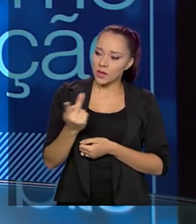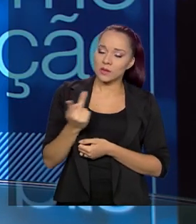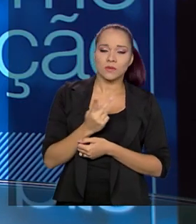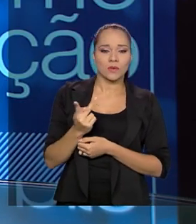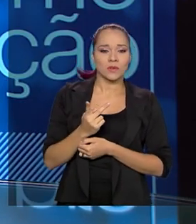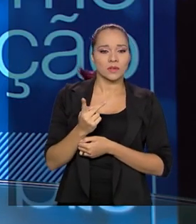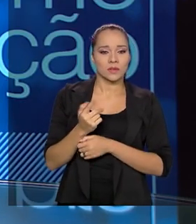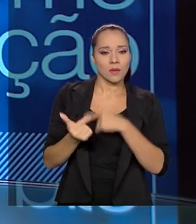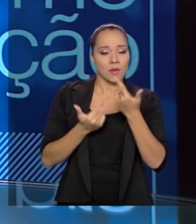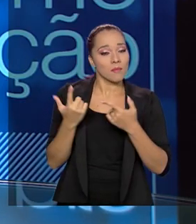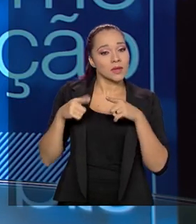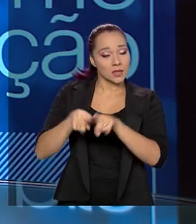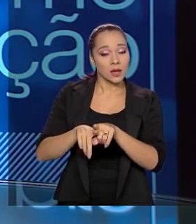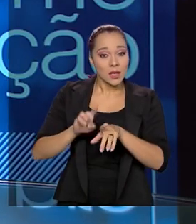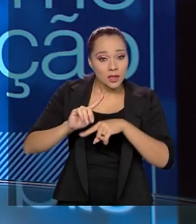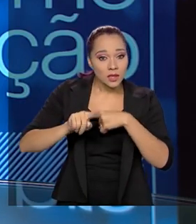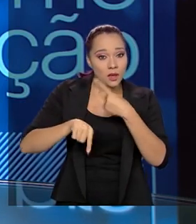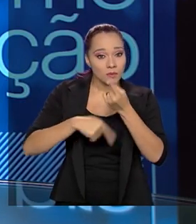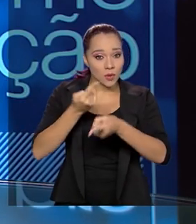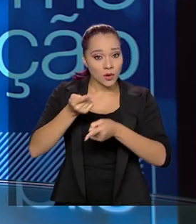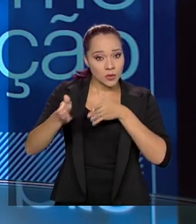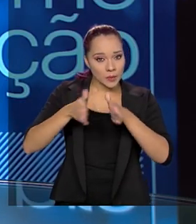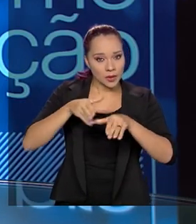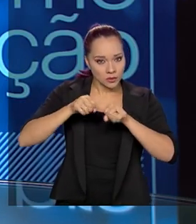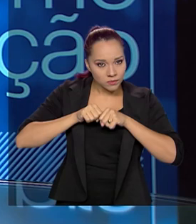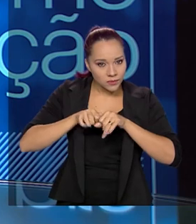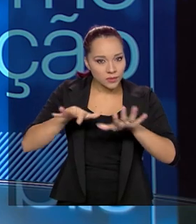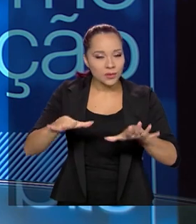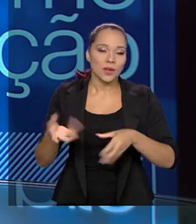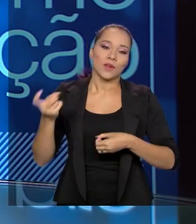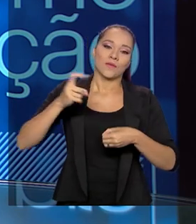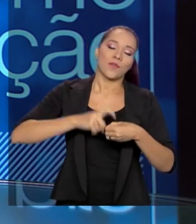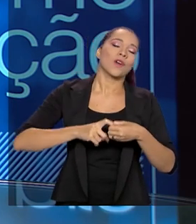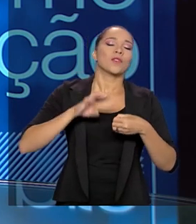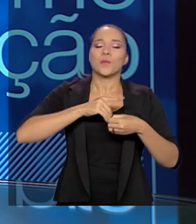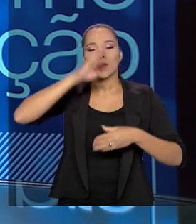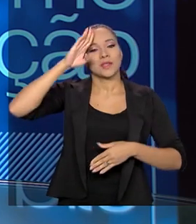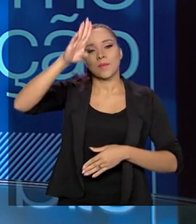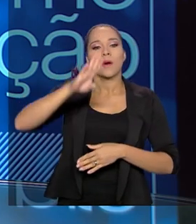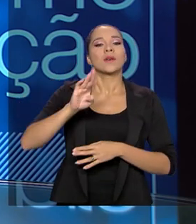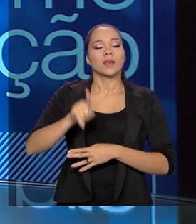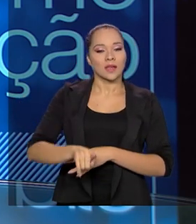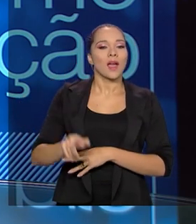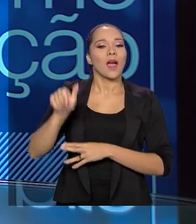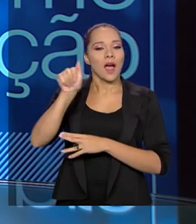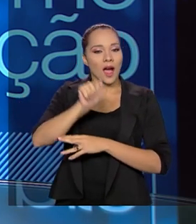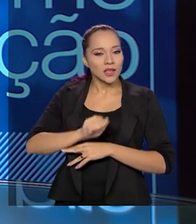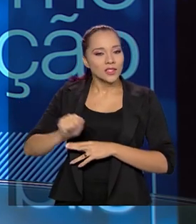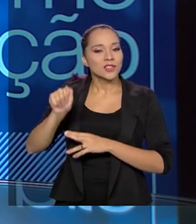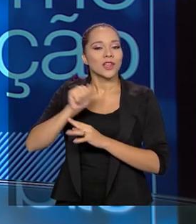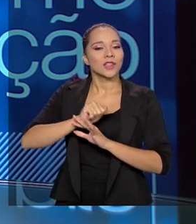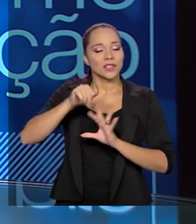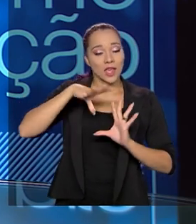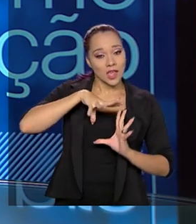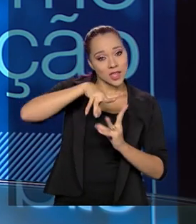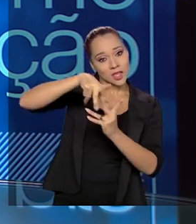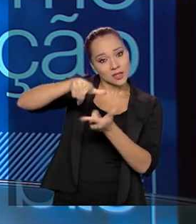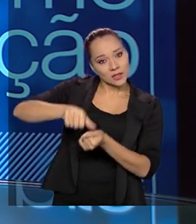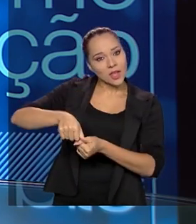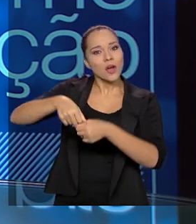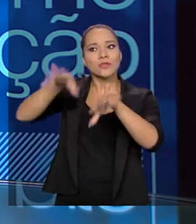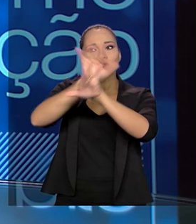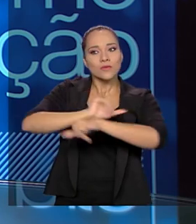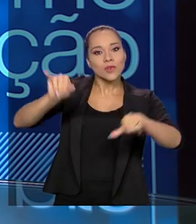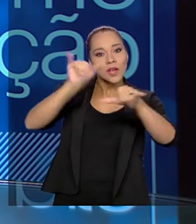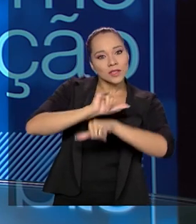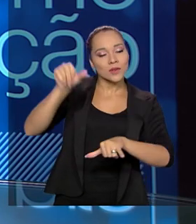E, após a pandemia, nós vamos voltar a ser o nosso DNA, que é a Agência Internacional de Promoção do